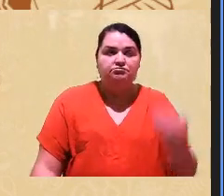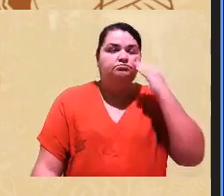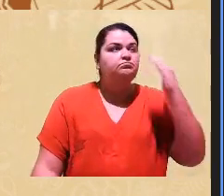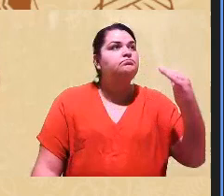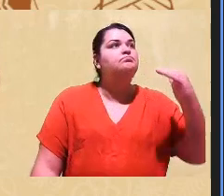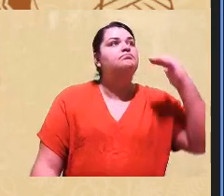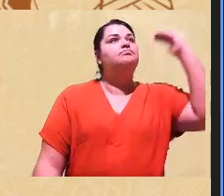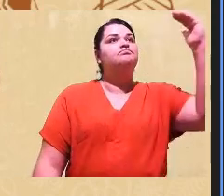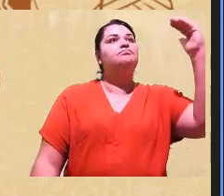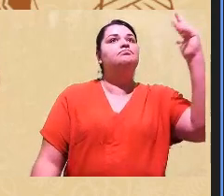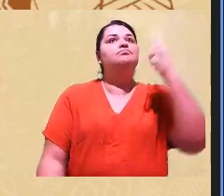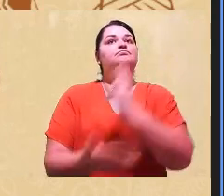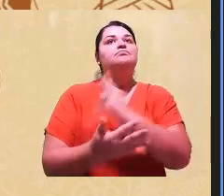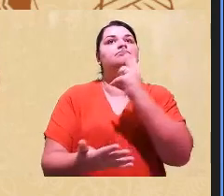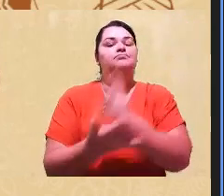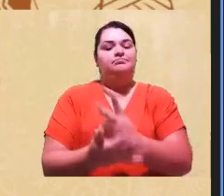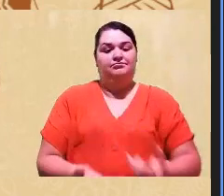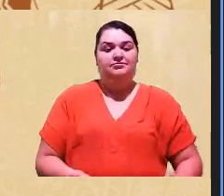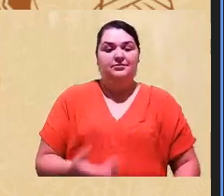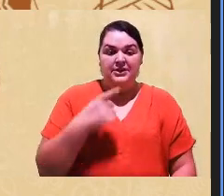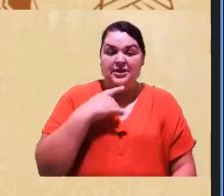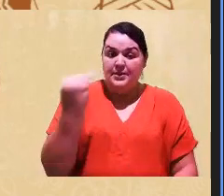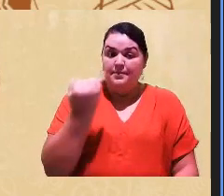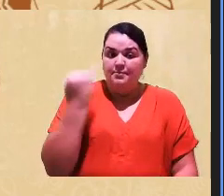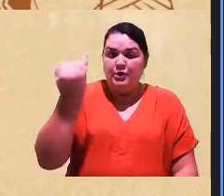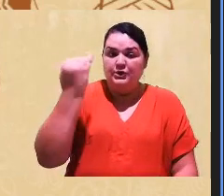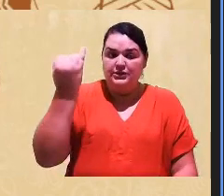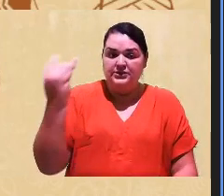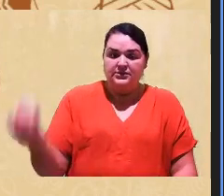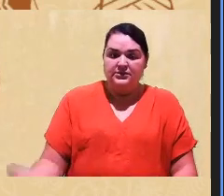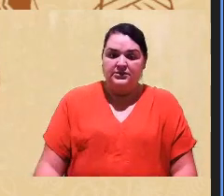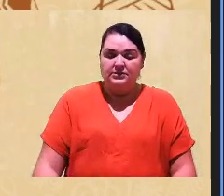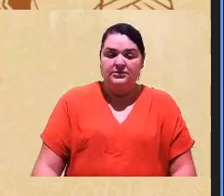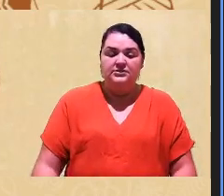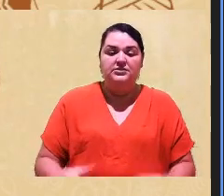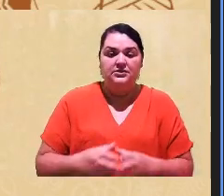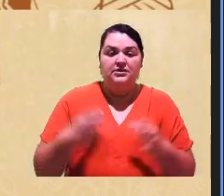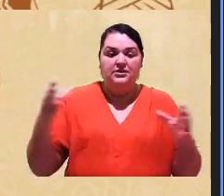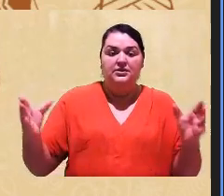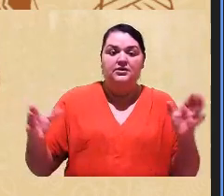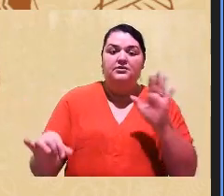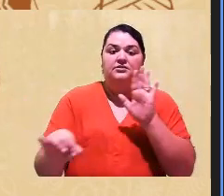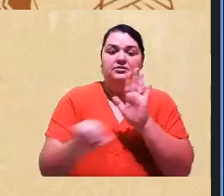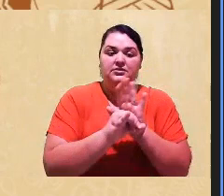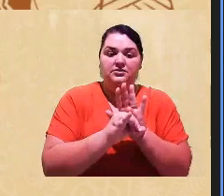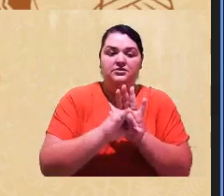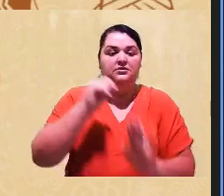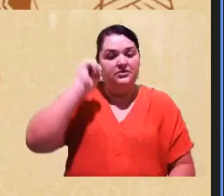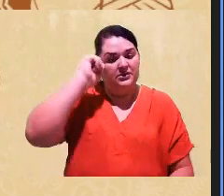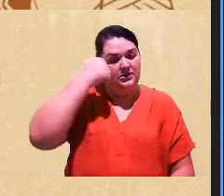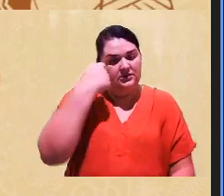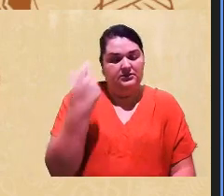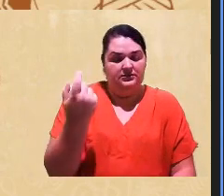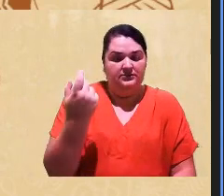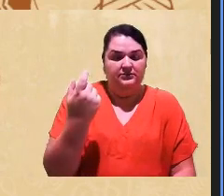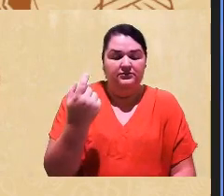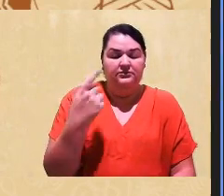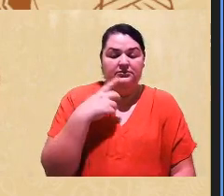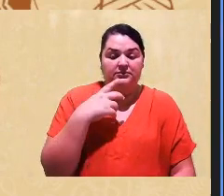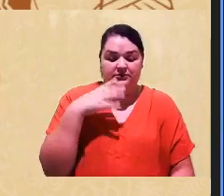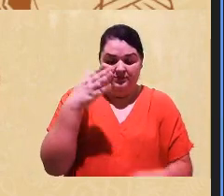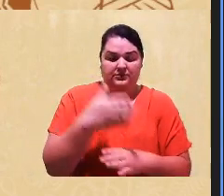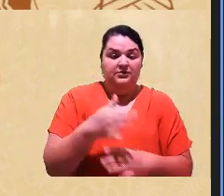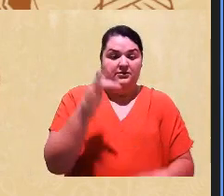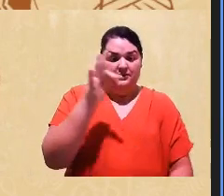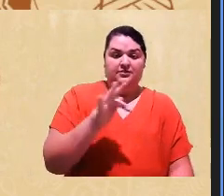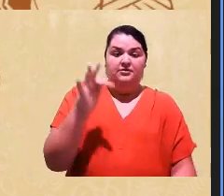essas questões são muito importantes, que é também a dimensão da identidade negra, que esse lugar que está entrando na universidade